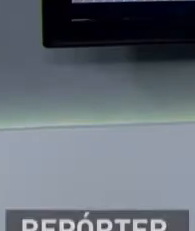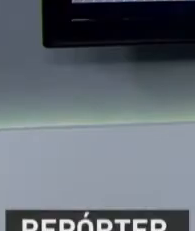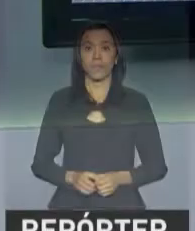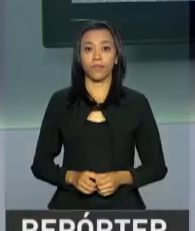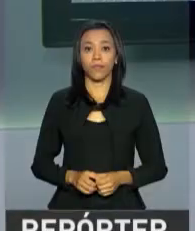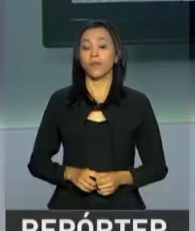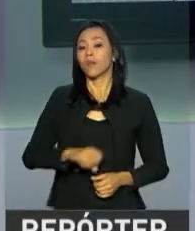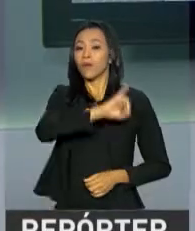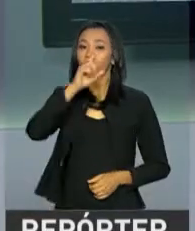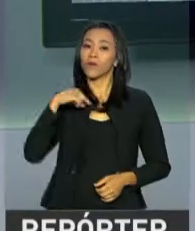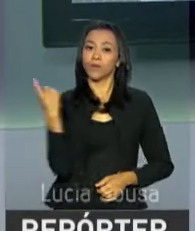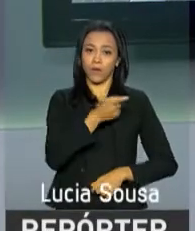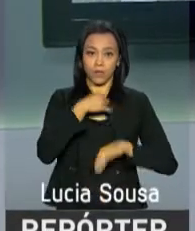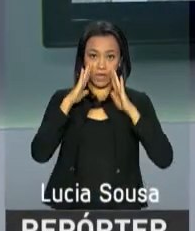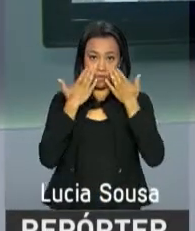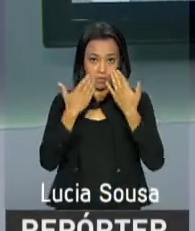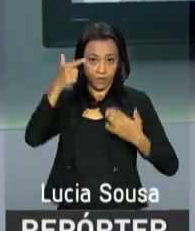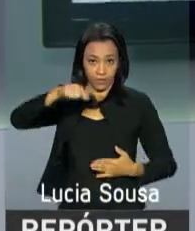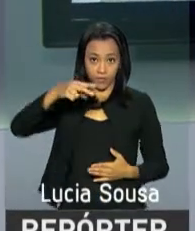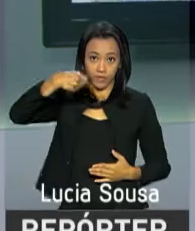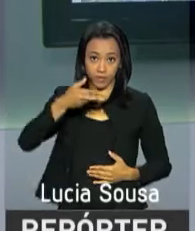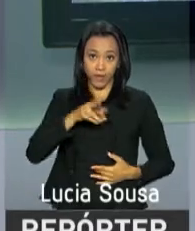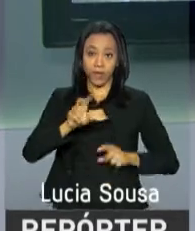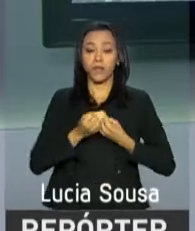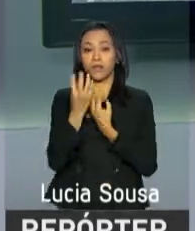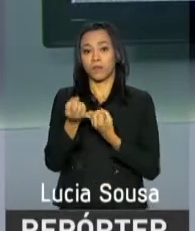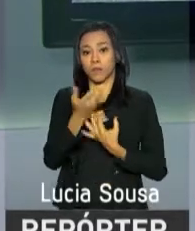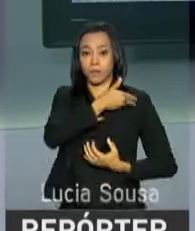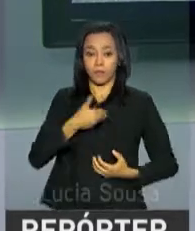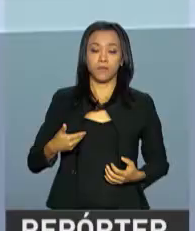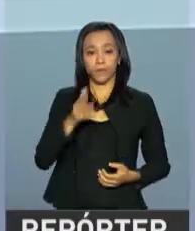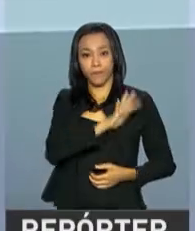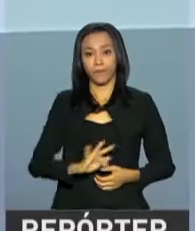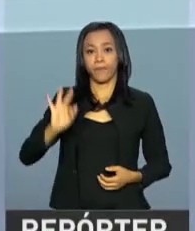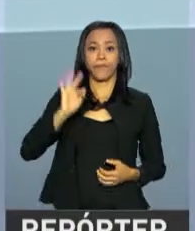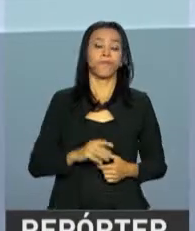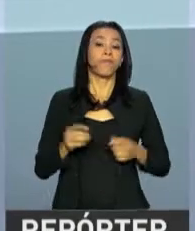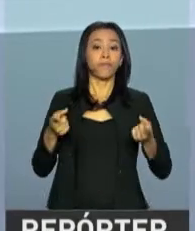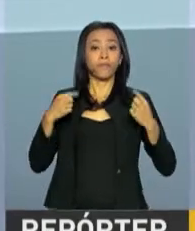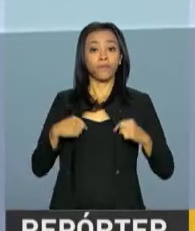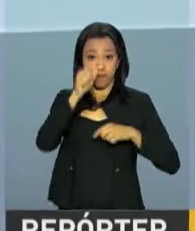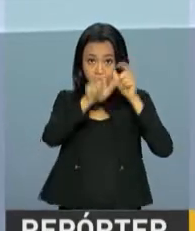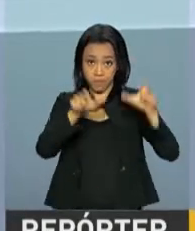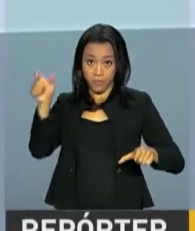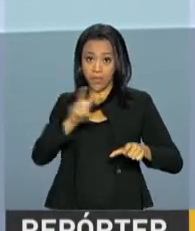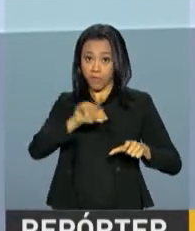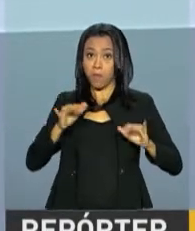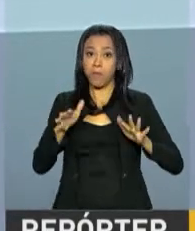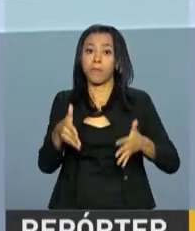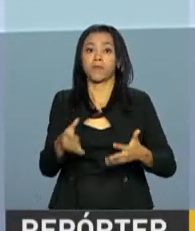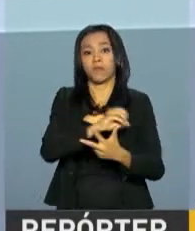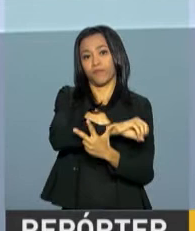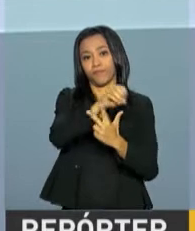Olá, no ar mais uma edição do repórter NBR e as notícias do governo federal. Os candidatos que vão participar do